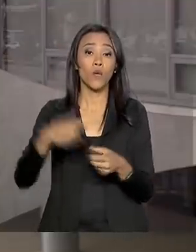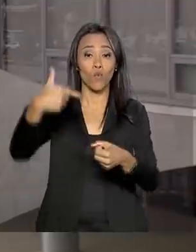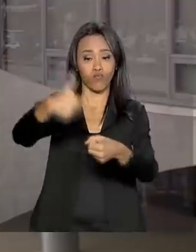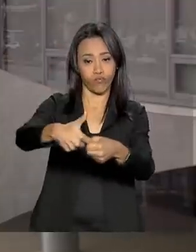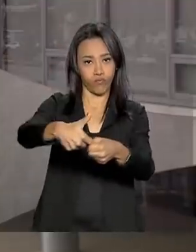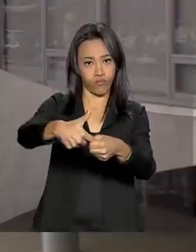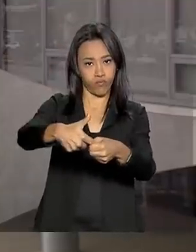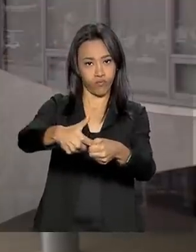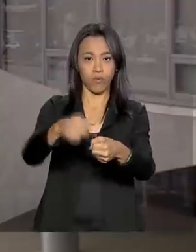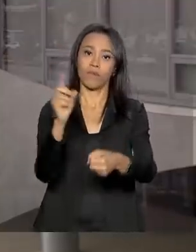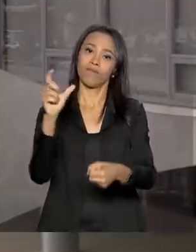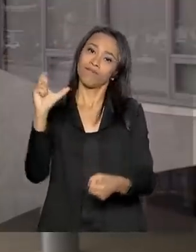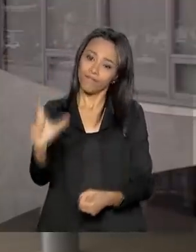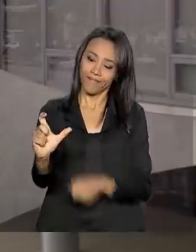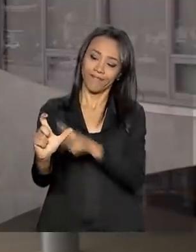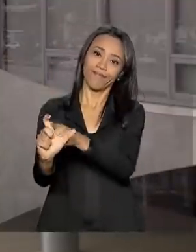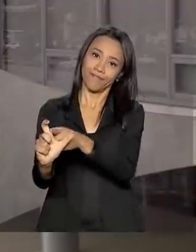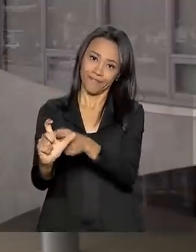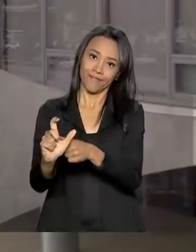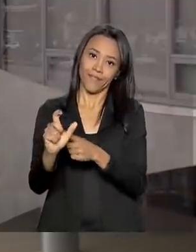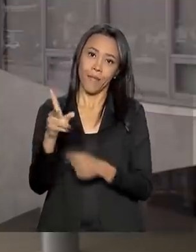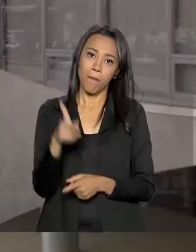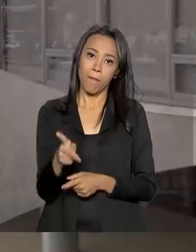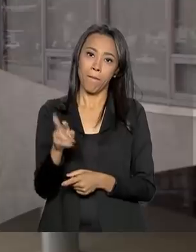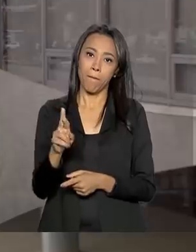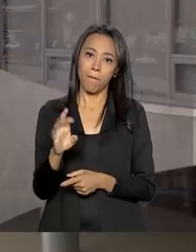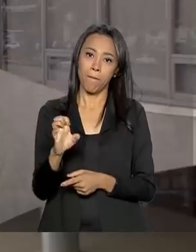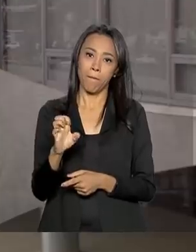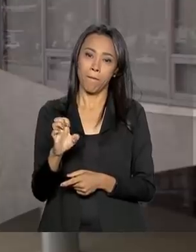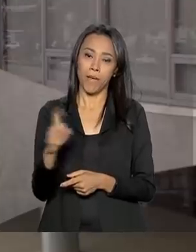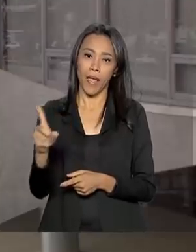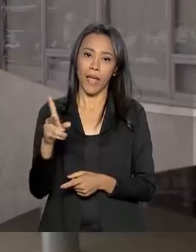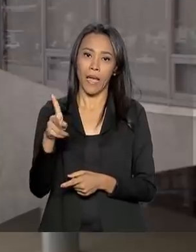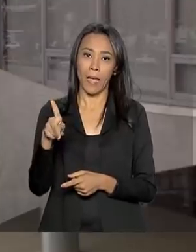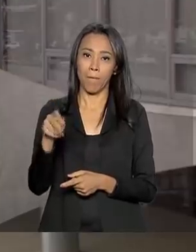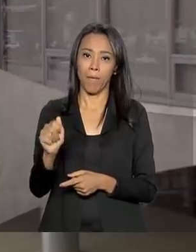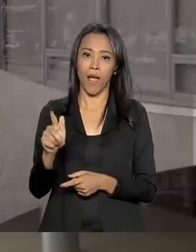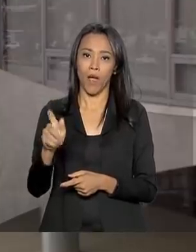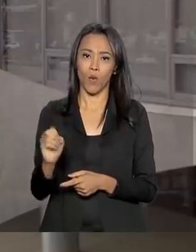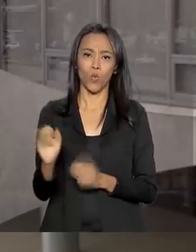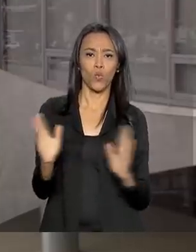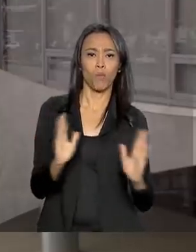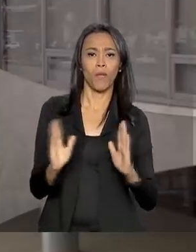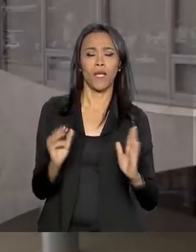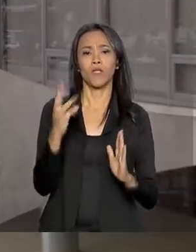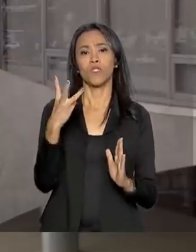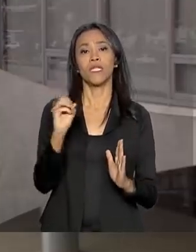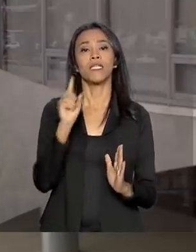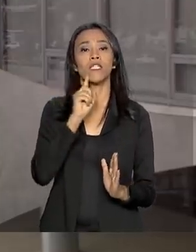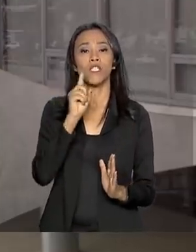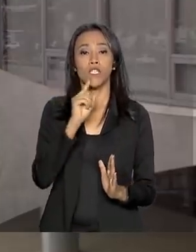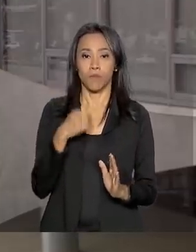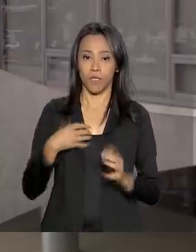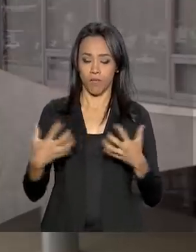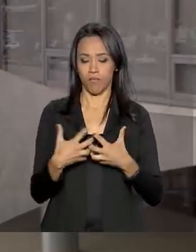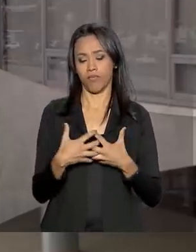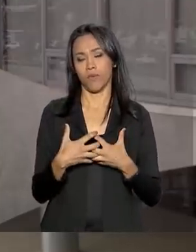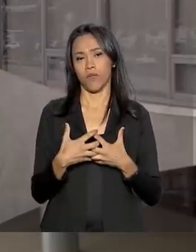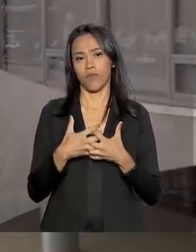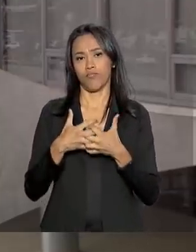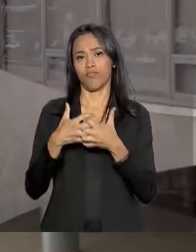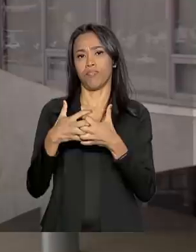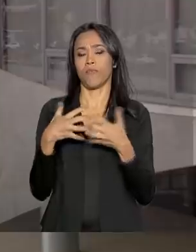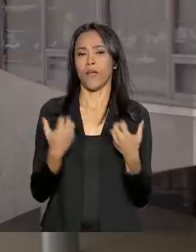na forma de um cartão pré-pago por até 30 dias. Ou seja, o caminhoneiro, quando ele passar lá no posto de